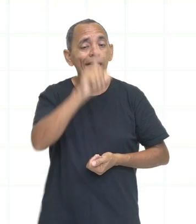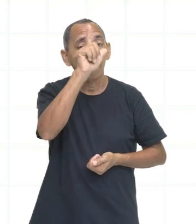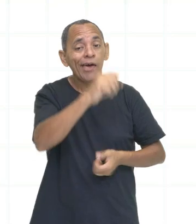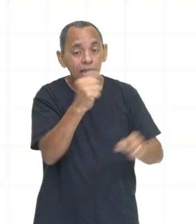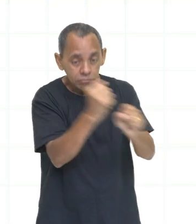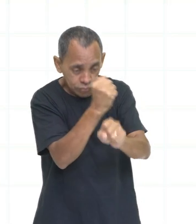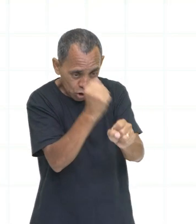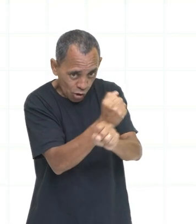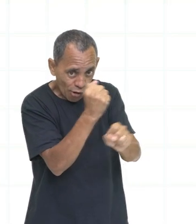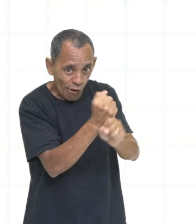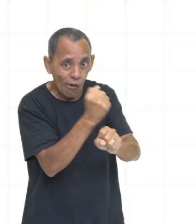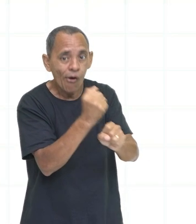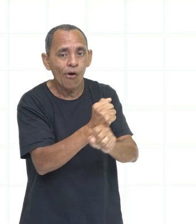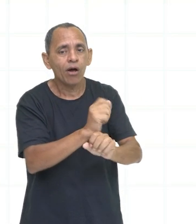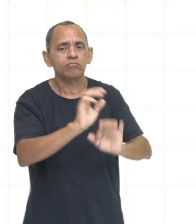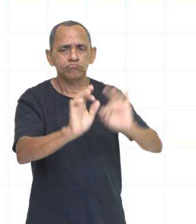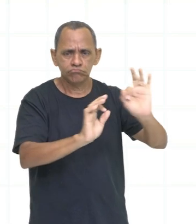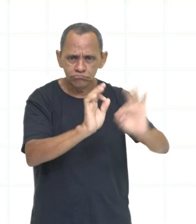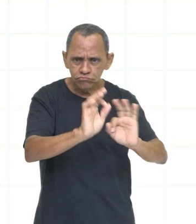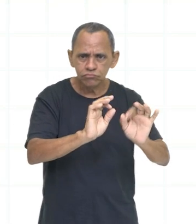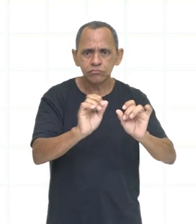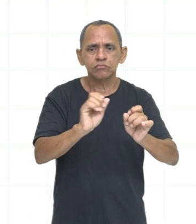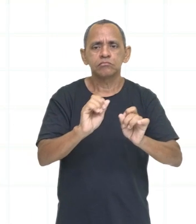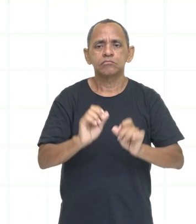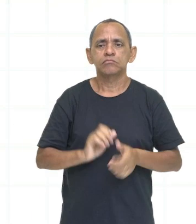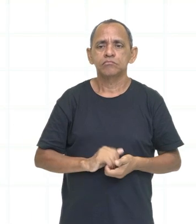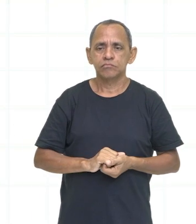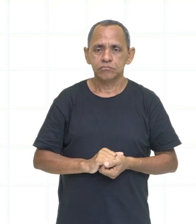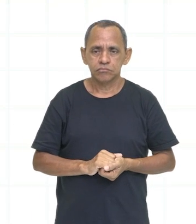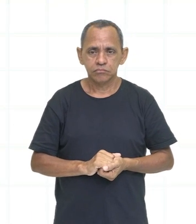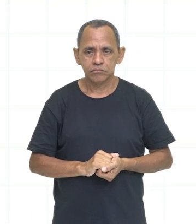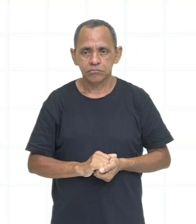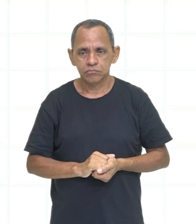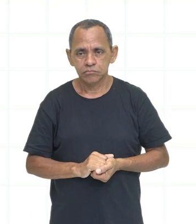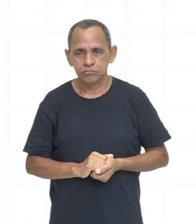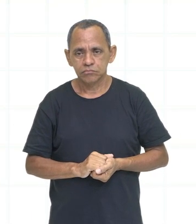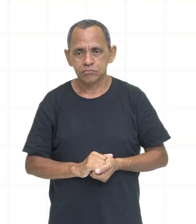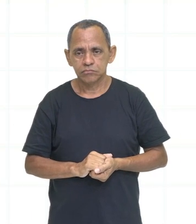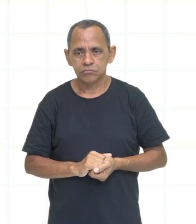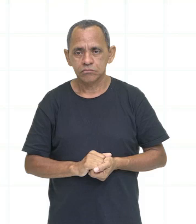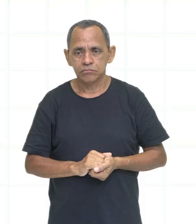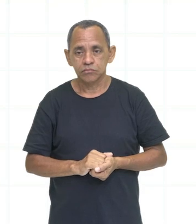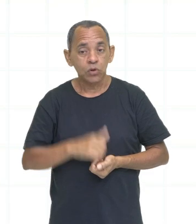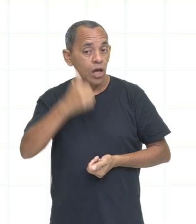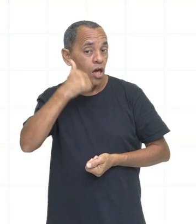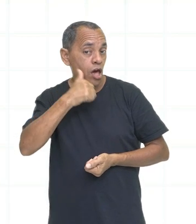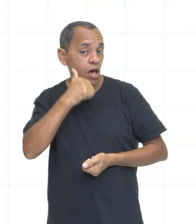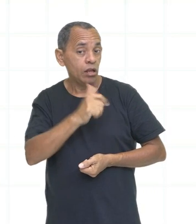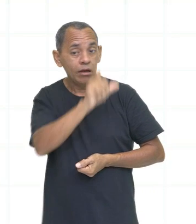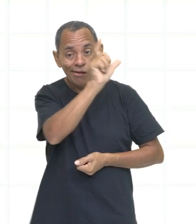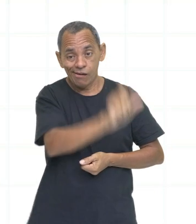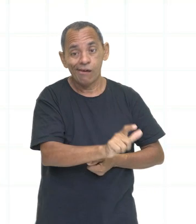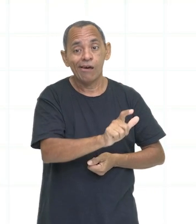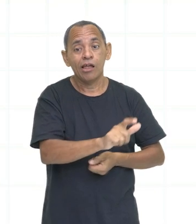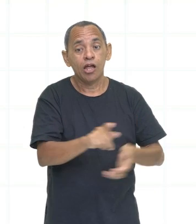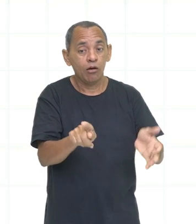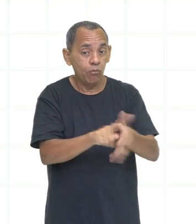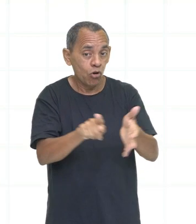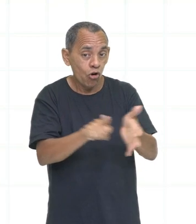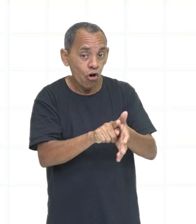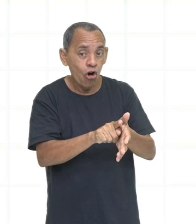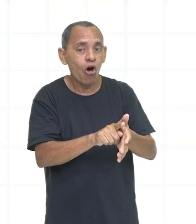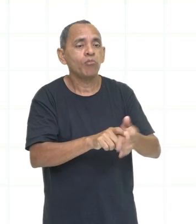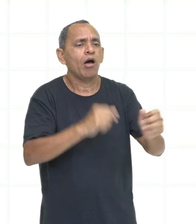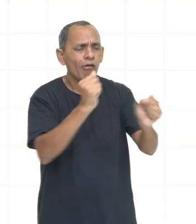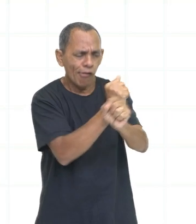Ela constrói... Ele constrói, aliás. He built the entire bookshelf by himself. Ele